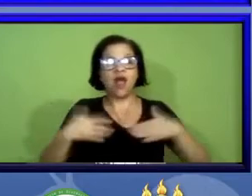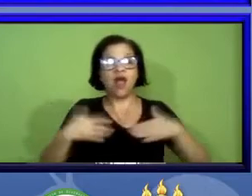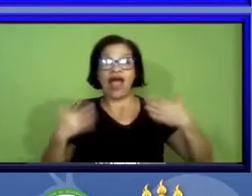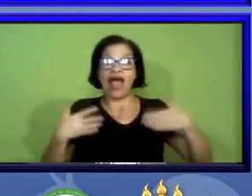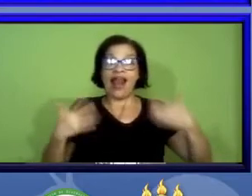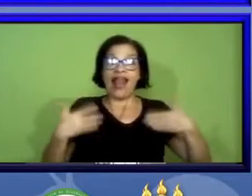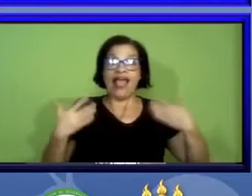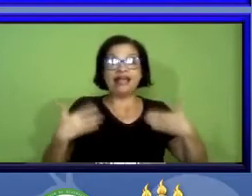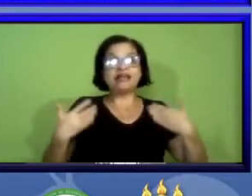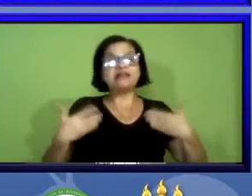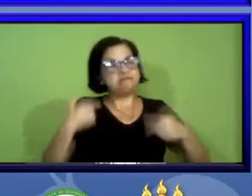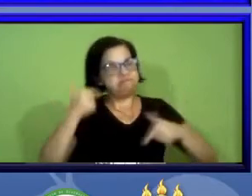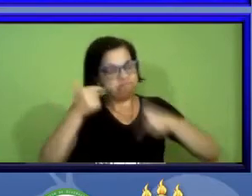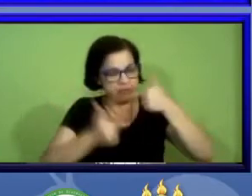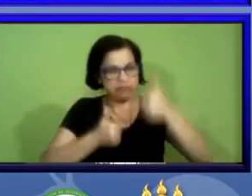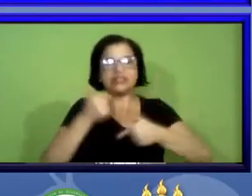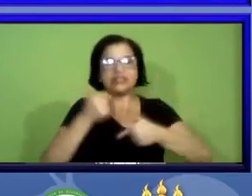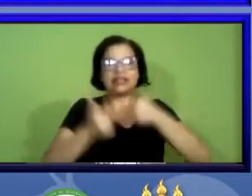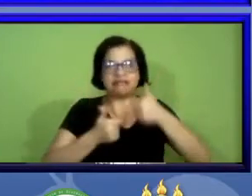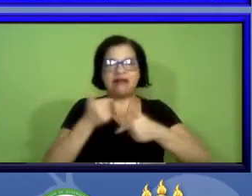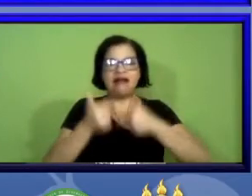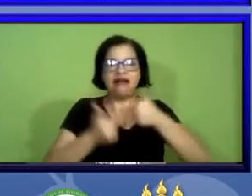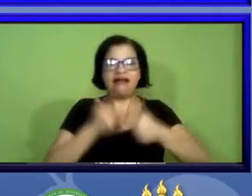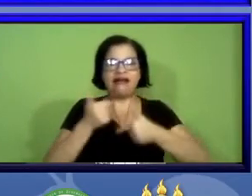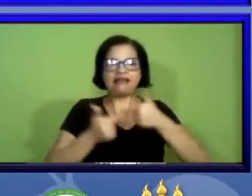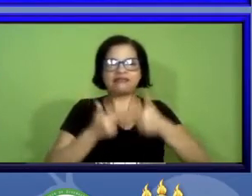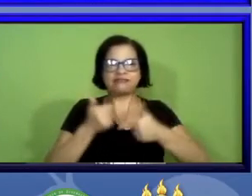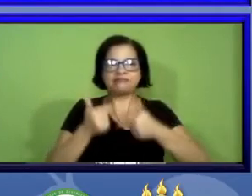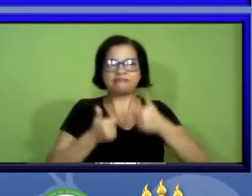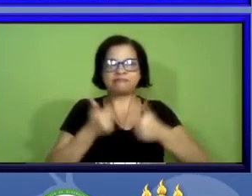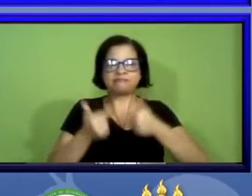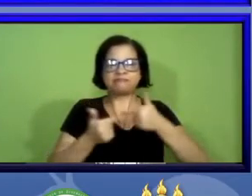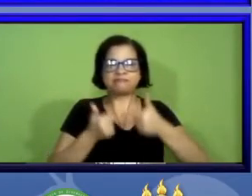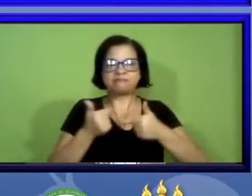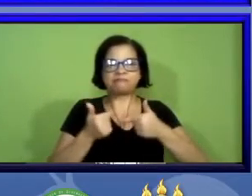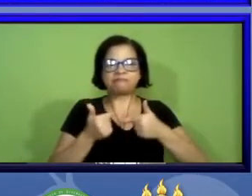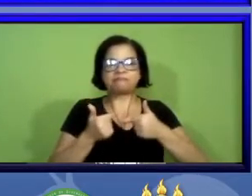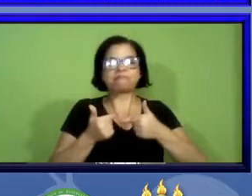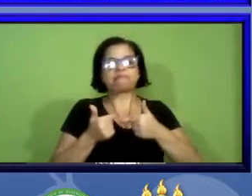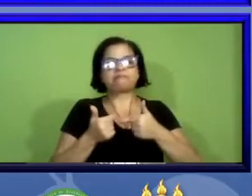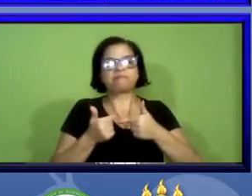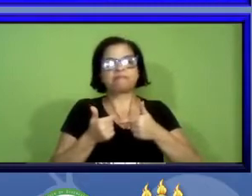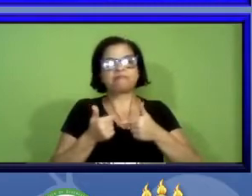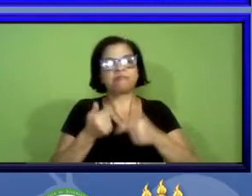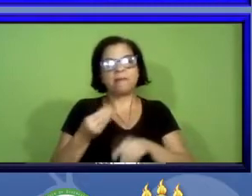com que se envolveram nesse programa